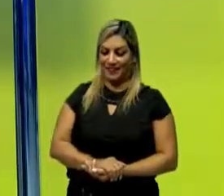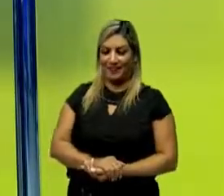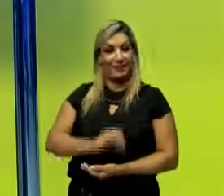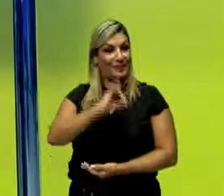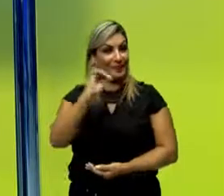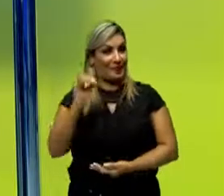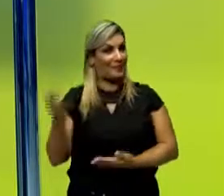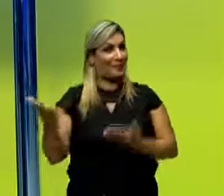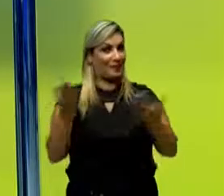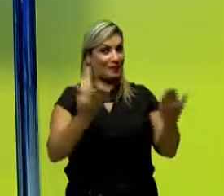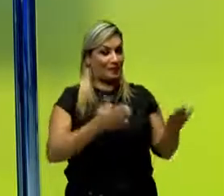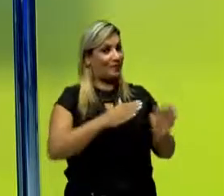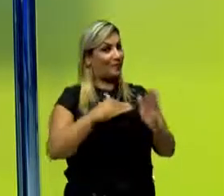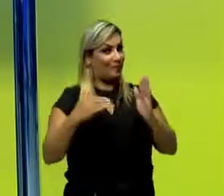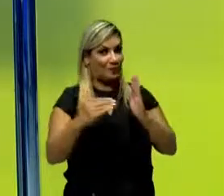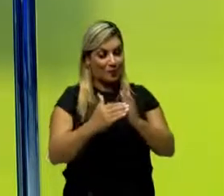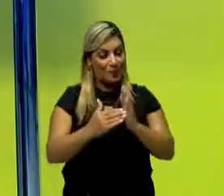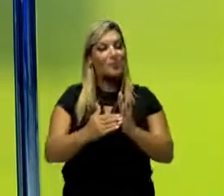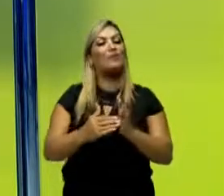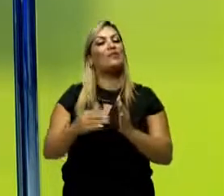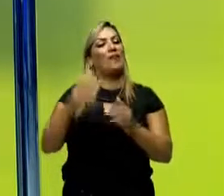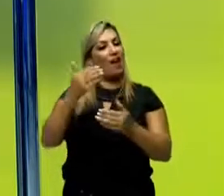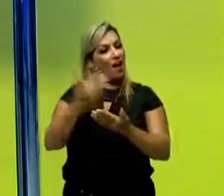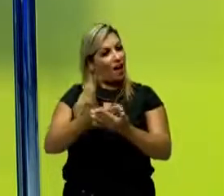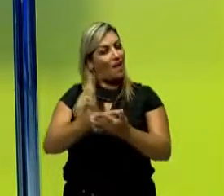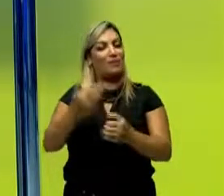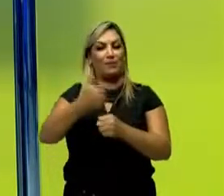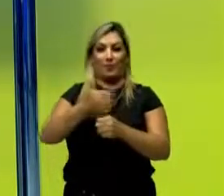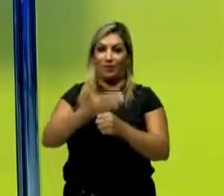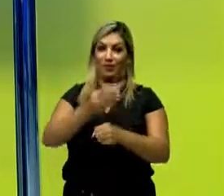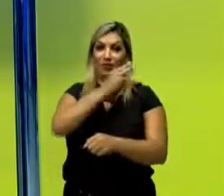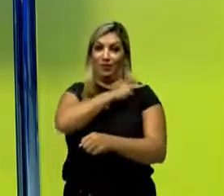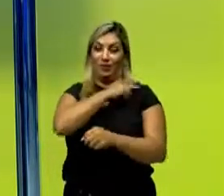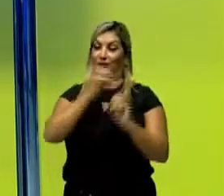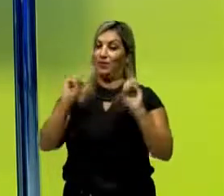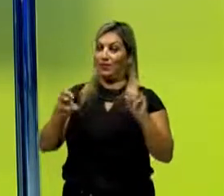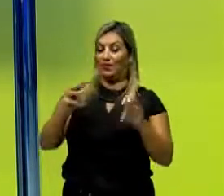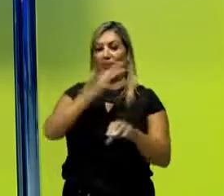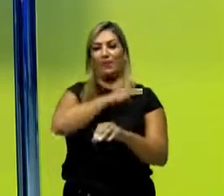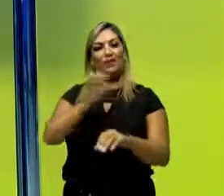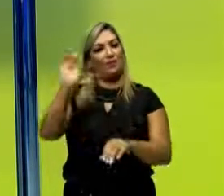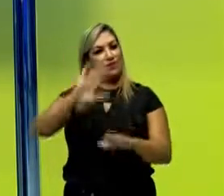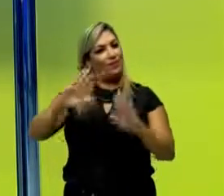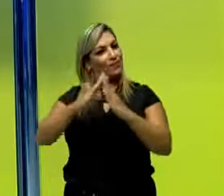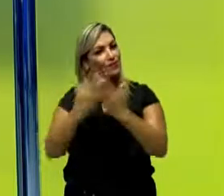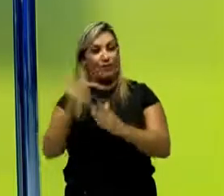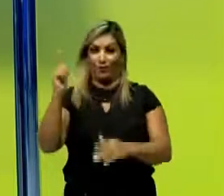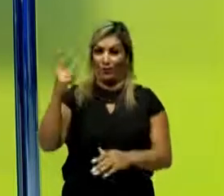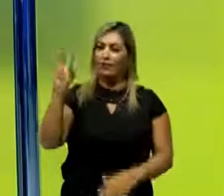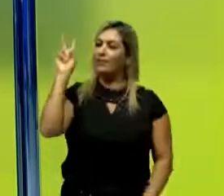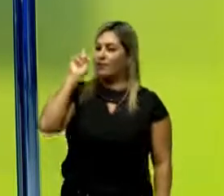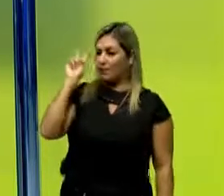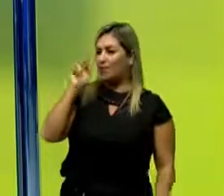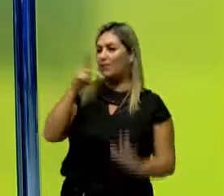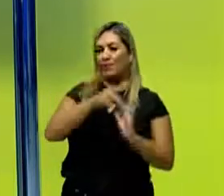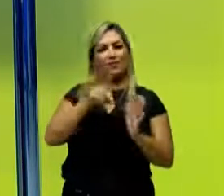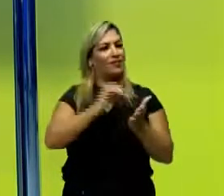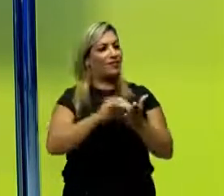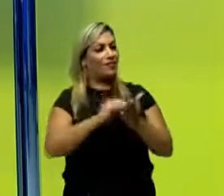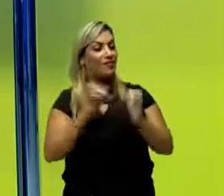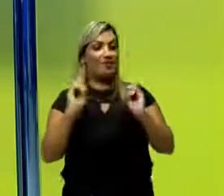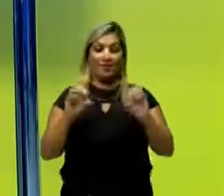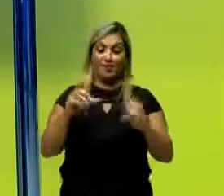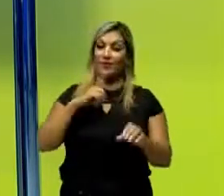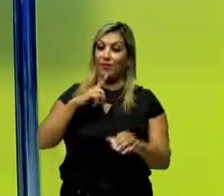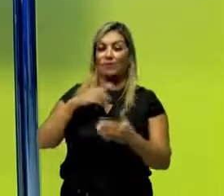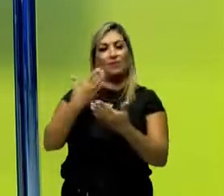Olá, sejam todos bem-vindos à nossa aula de Biologia para a segunda série do Ensino Médio da Rede Estadual de Goiás. Lembrando que esse é o projeto Ceduca